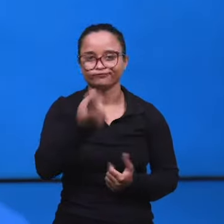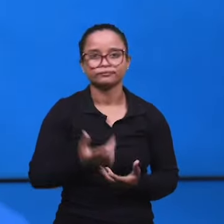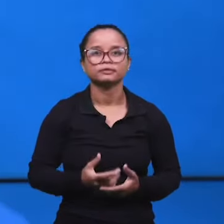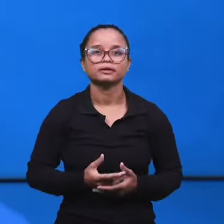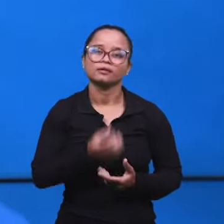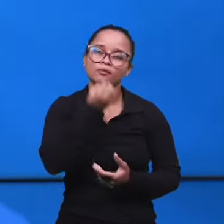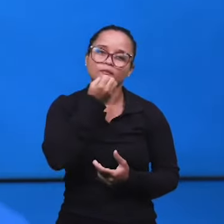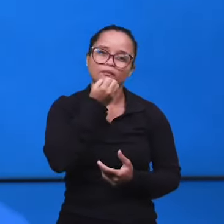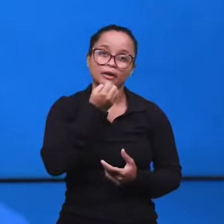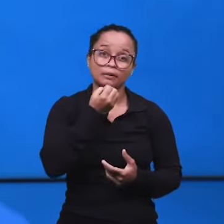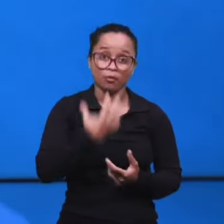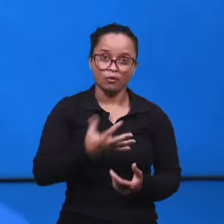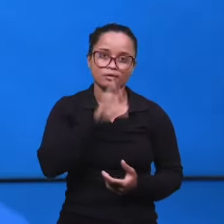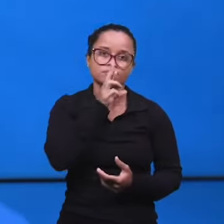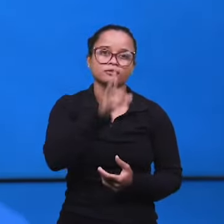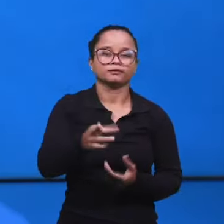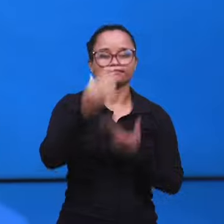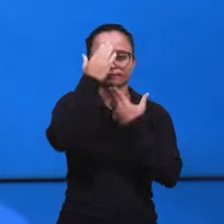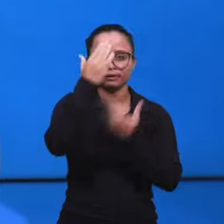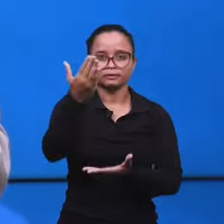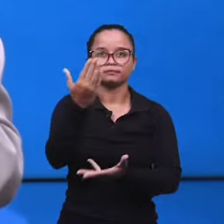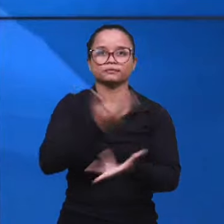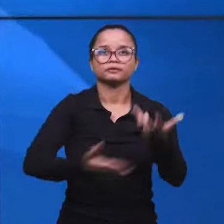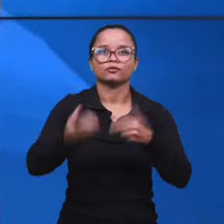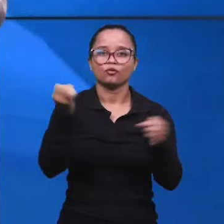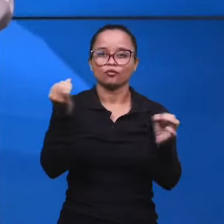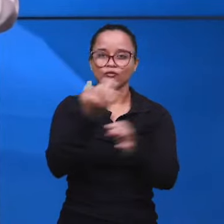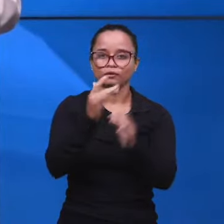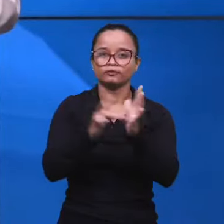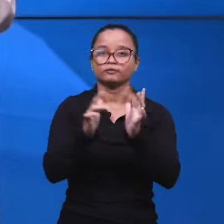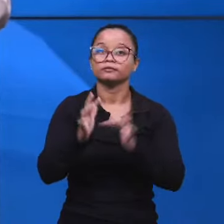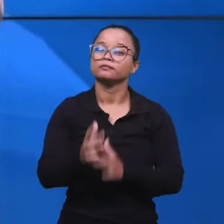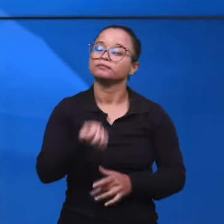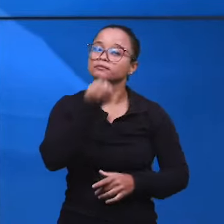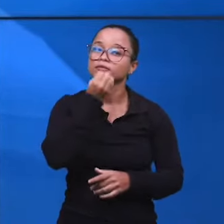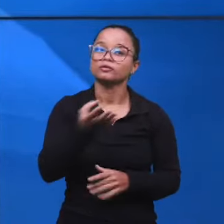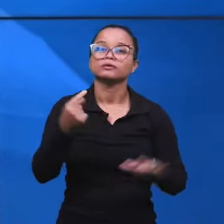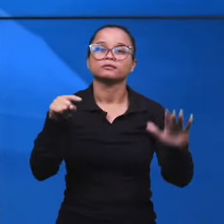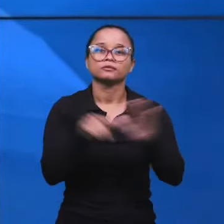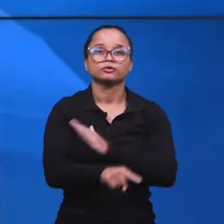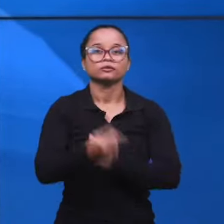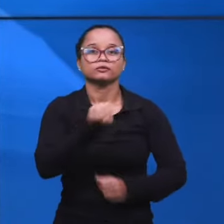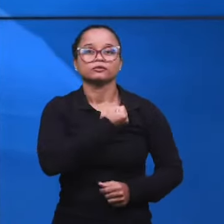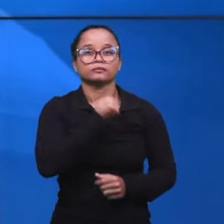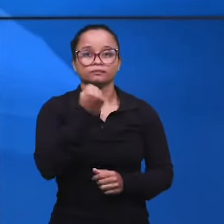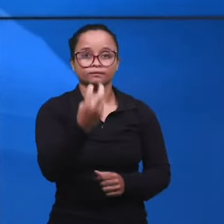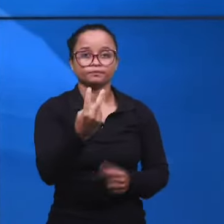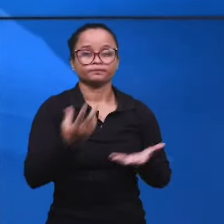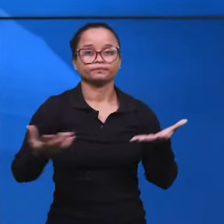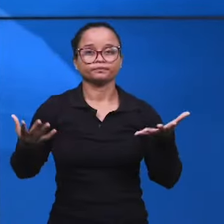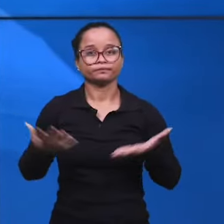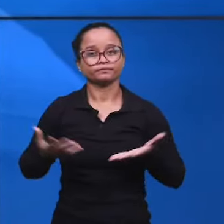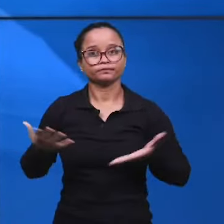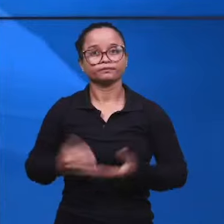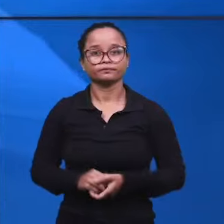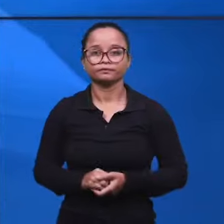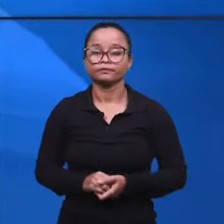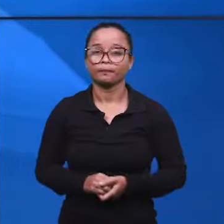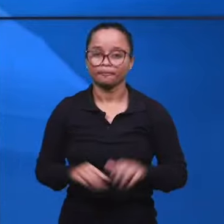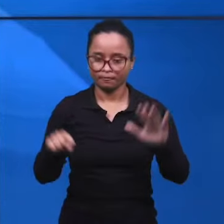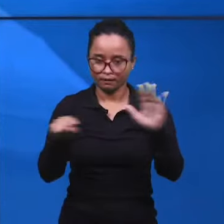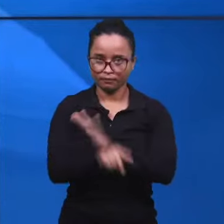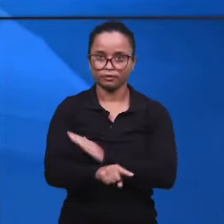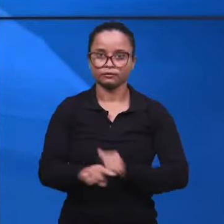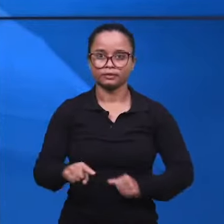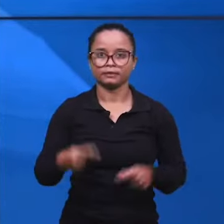resposta, irmã. Obrigado pela sua participação. Glória a Jesus. Muito bem, irmãos. A nossa pergunta 2 agora, ela é uma pergunta